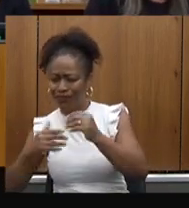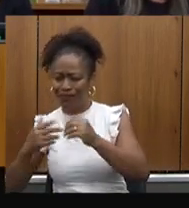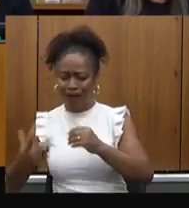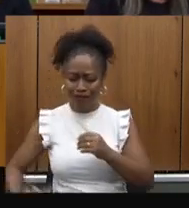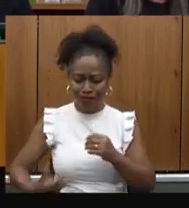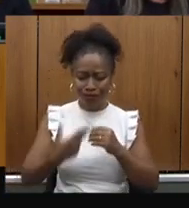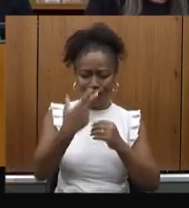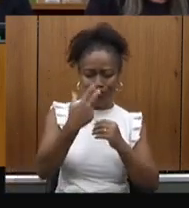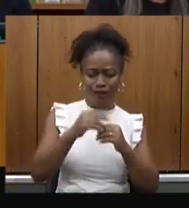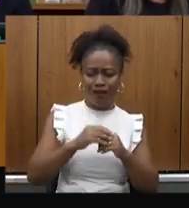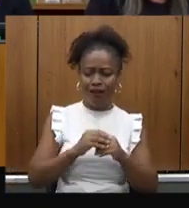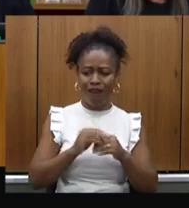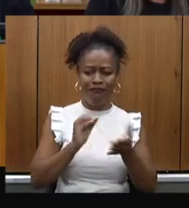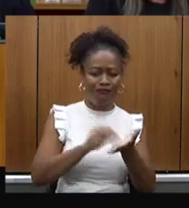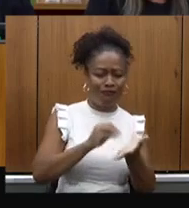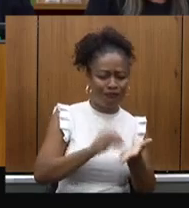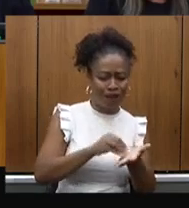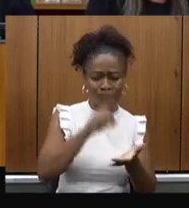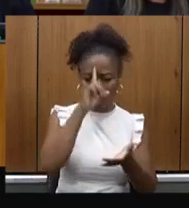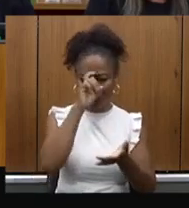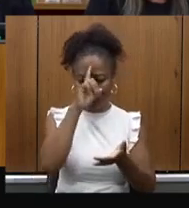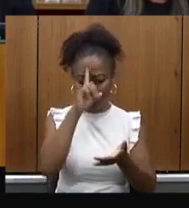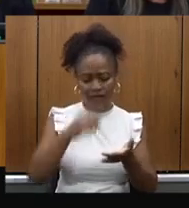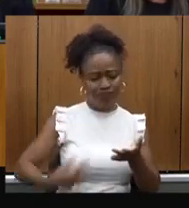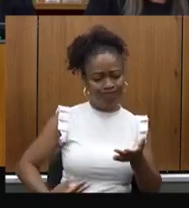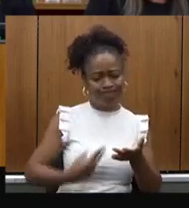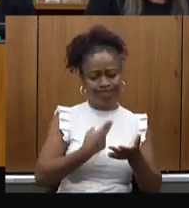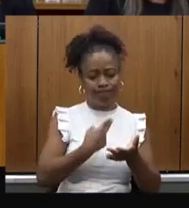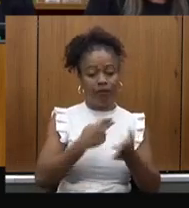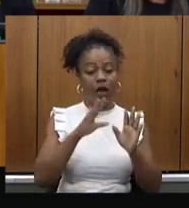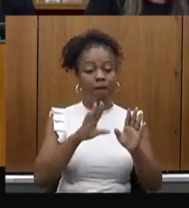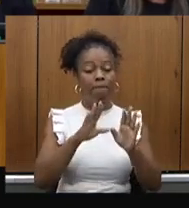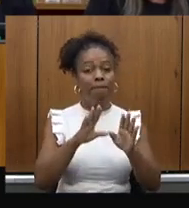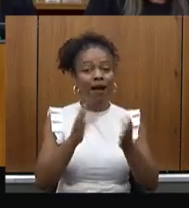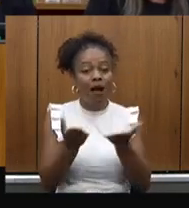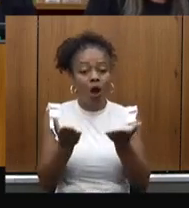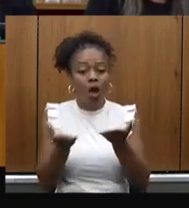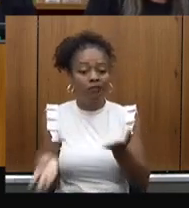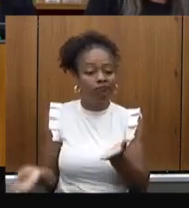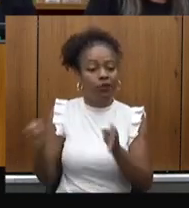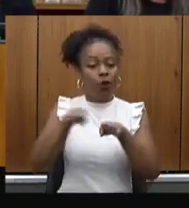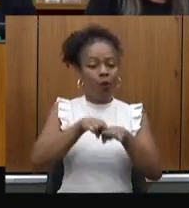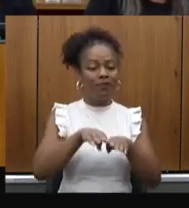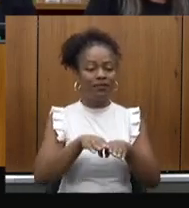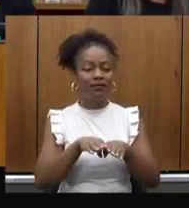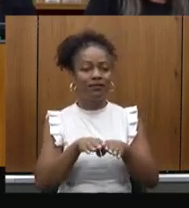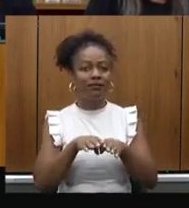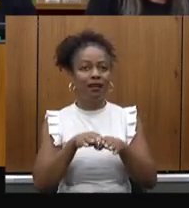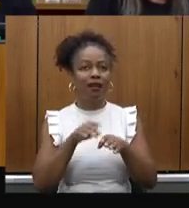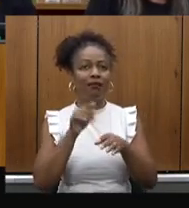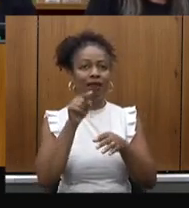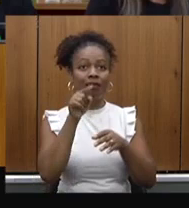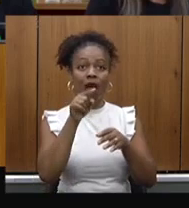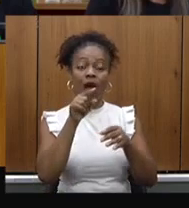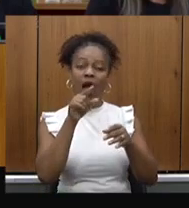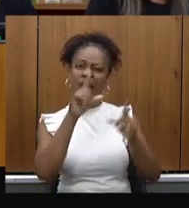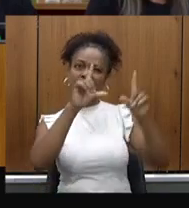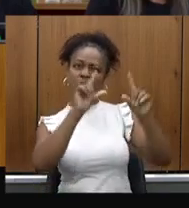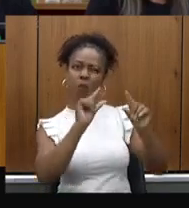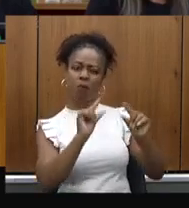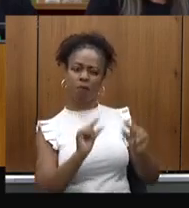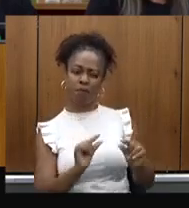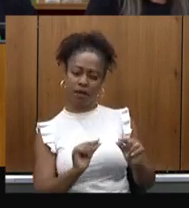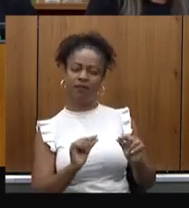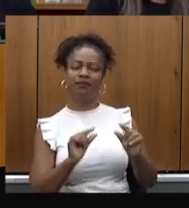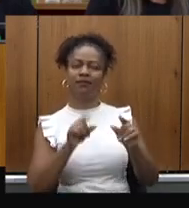cirurgias nos hospitais por causa da Ômicron, mas olha como estamos compensando. Esse dado final aí não é que está caindo, ele é parcial, os dados